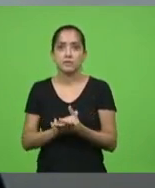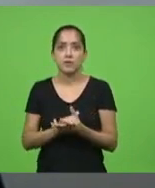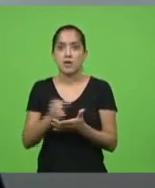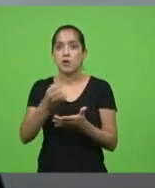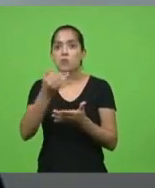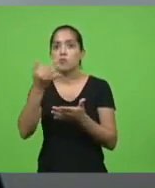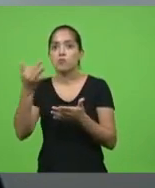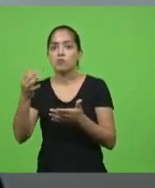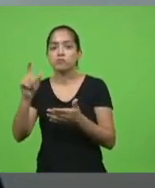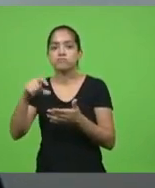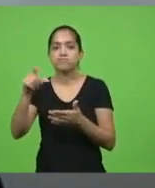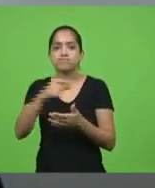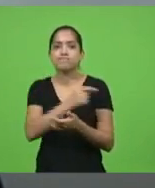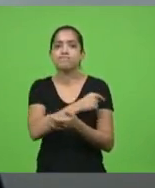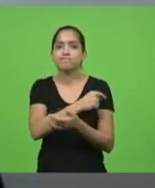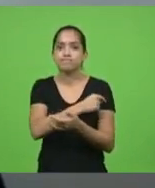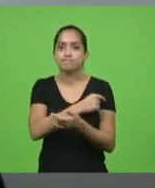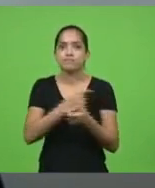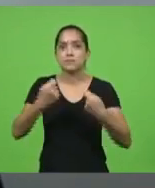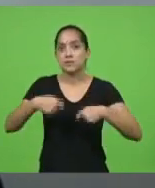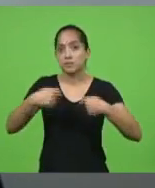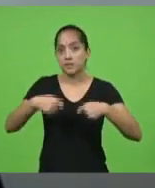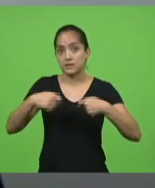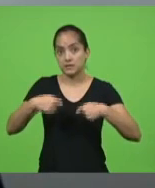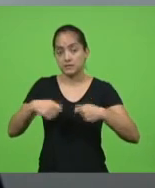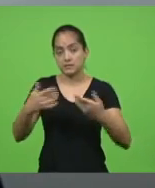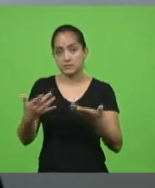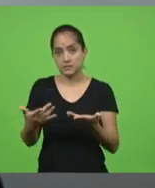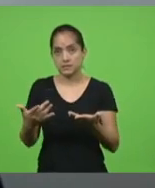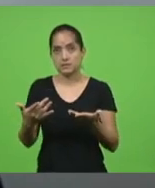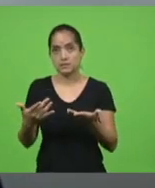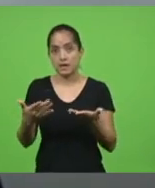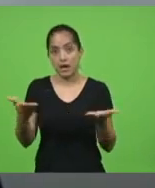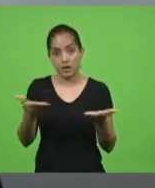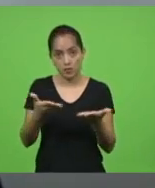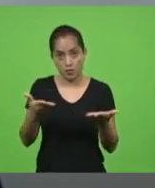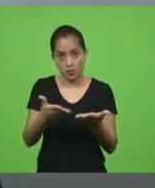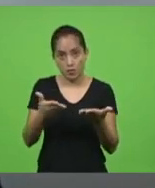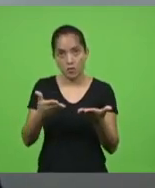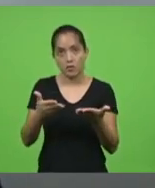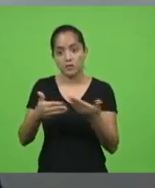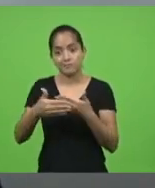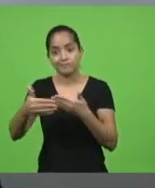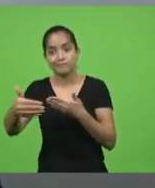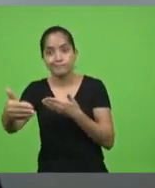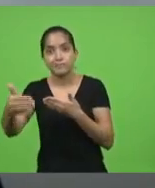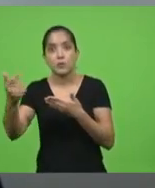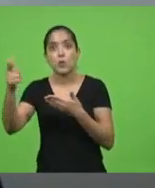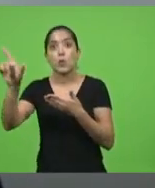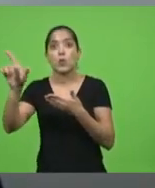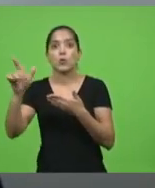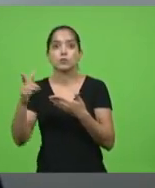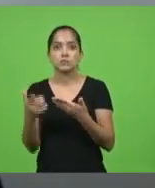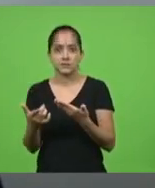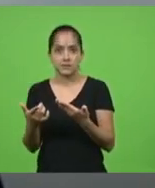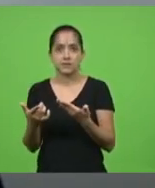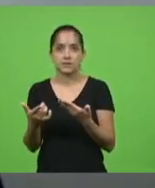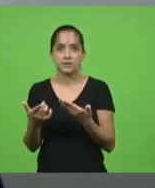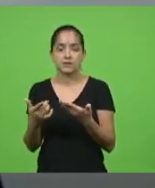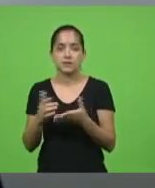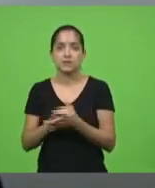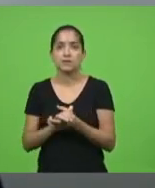de vacinas realmente que é necessário tanto para agora quanto para uma eventual outra nova ou até